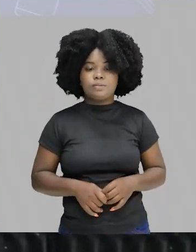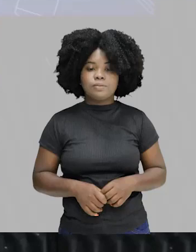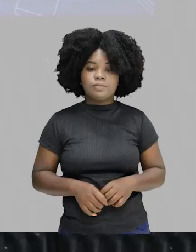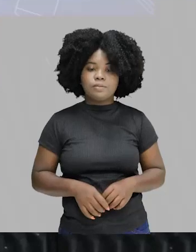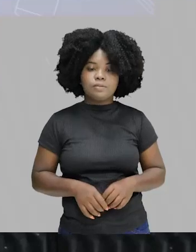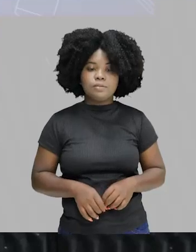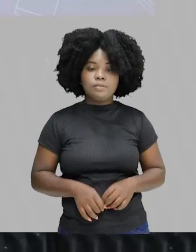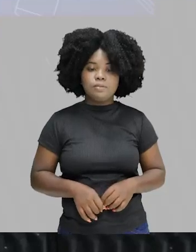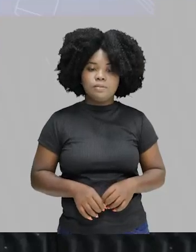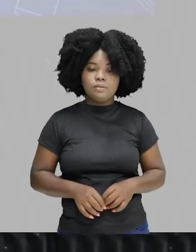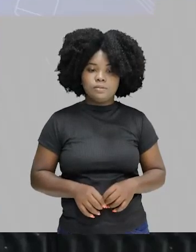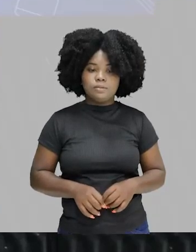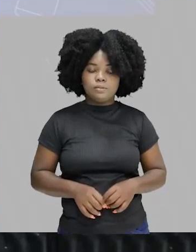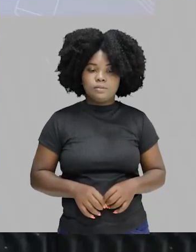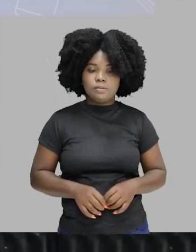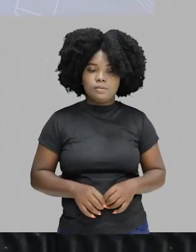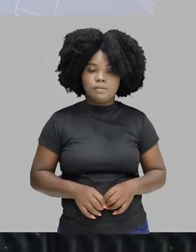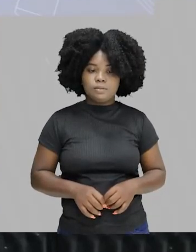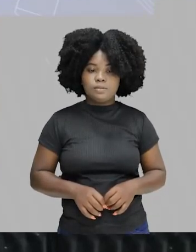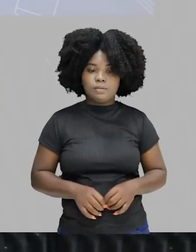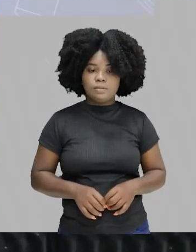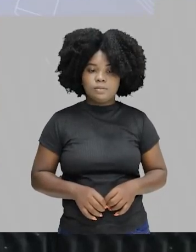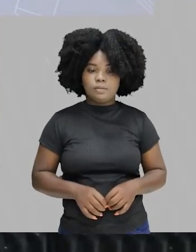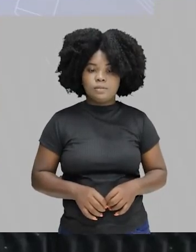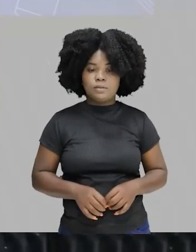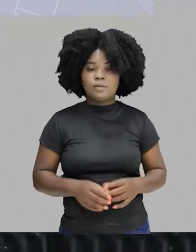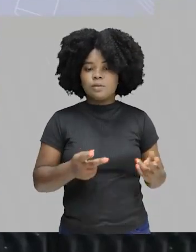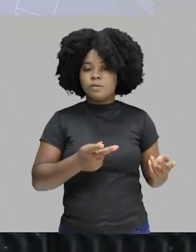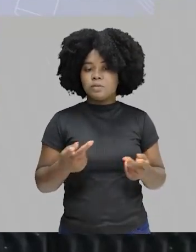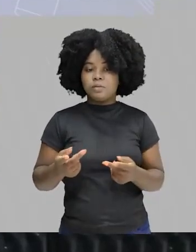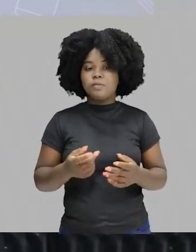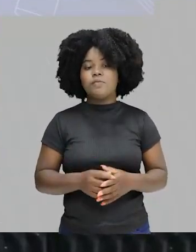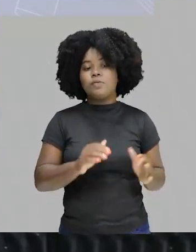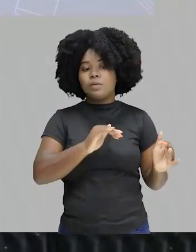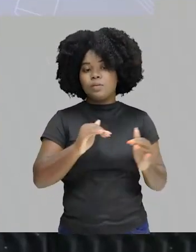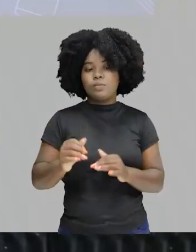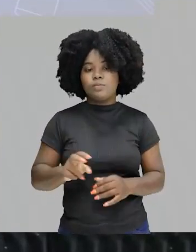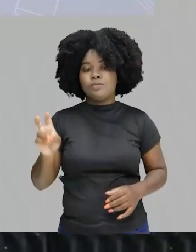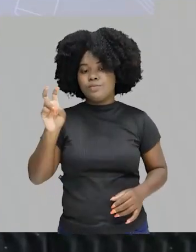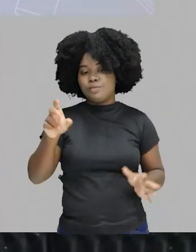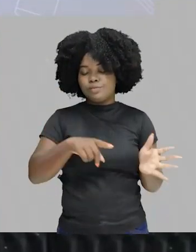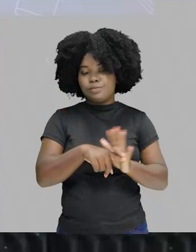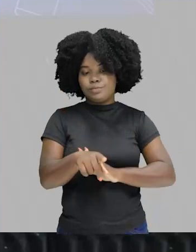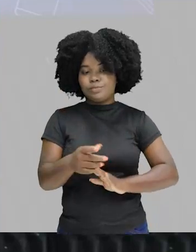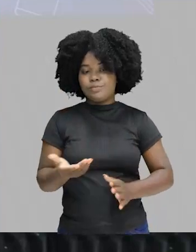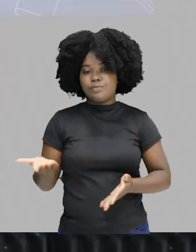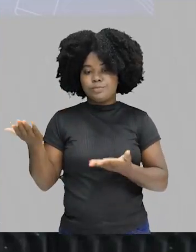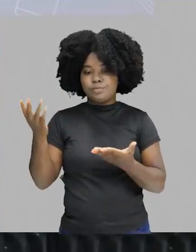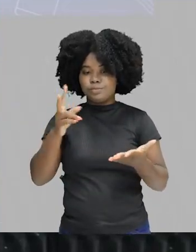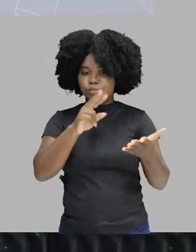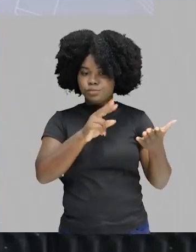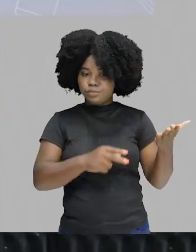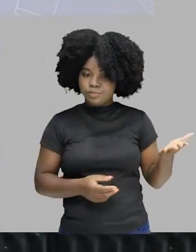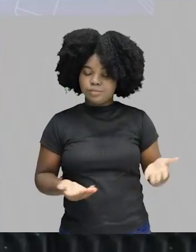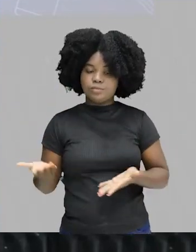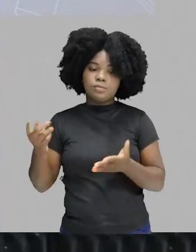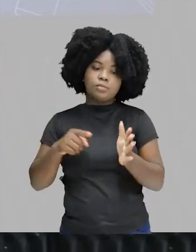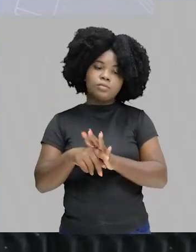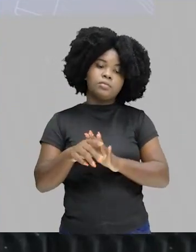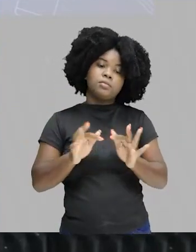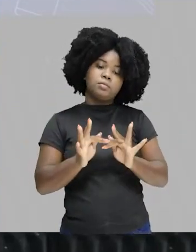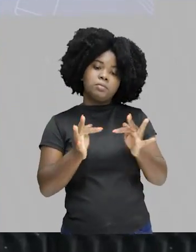Perfeito? Show? Vamos fazer mais uma aqui. Te convido a vir comigo aqui nesta quinta questão. A quinta questão é uma questão